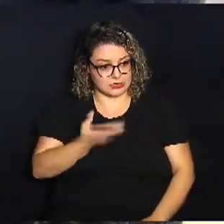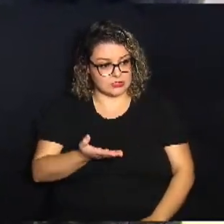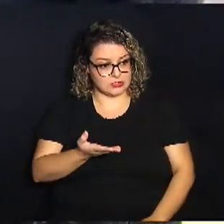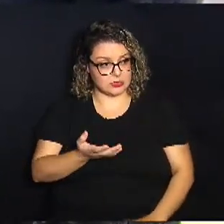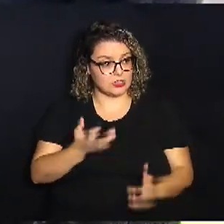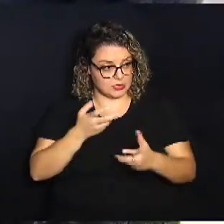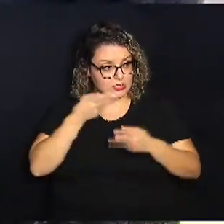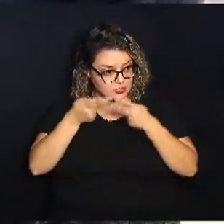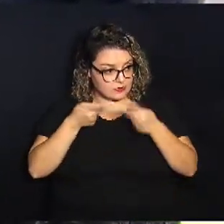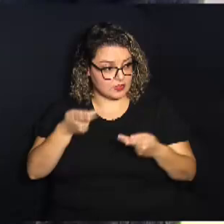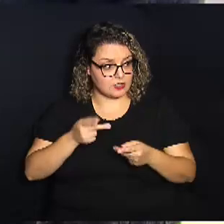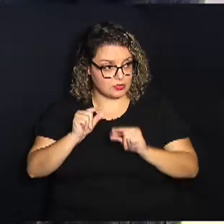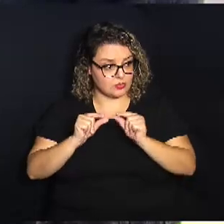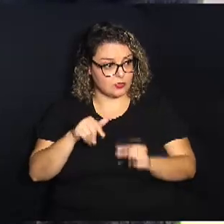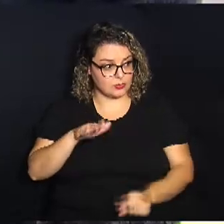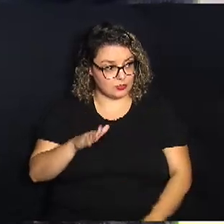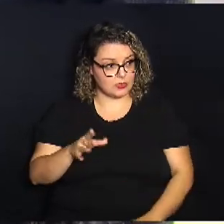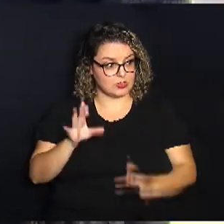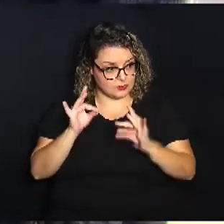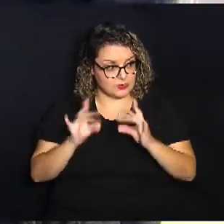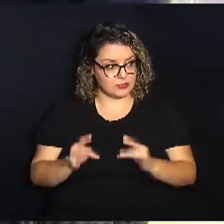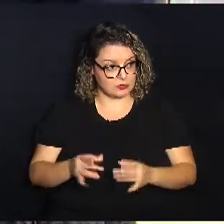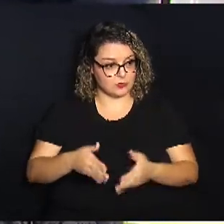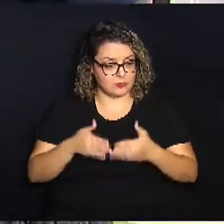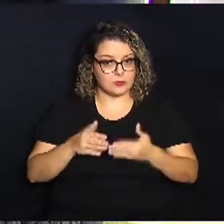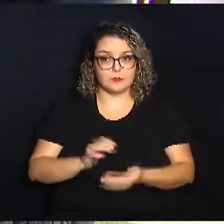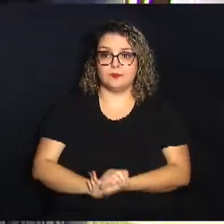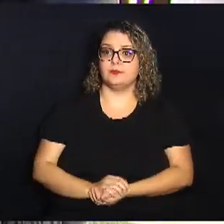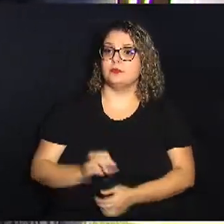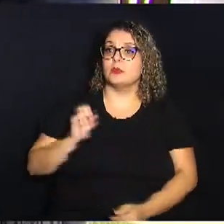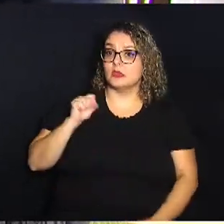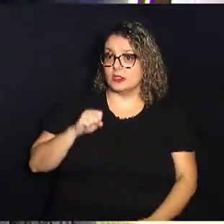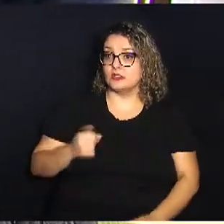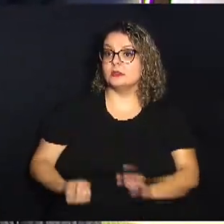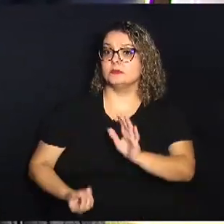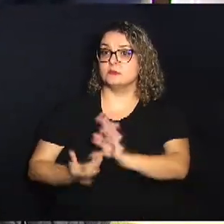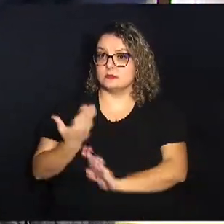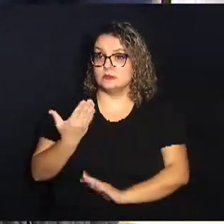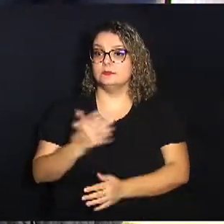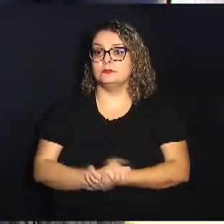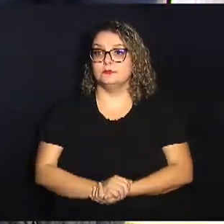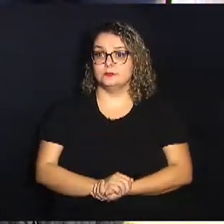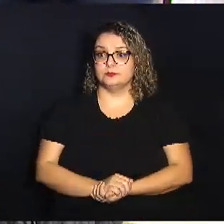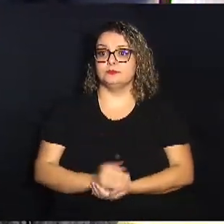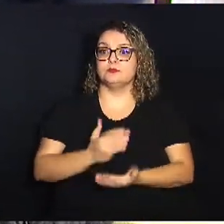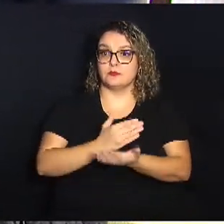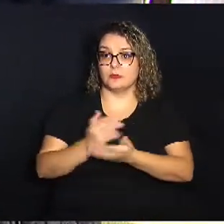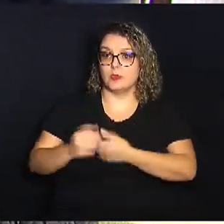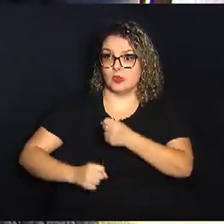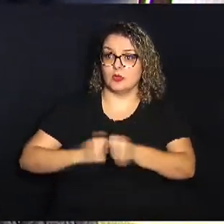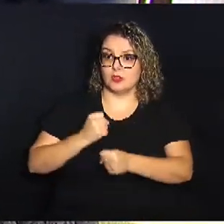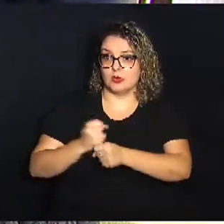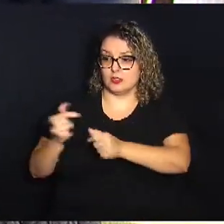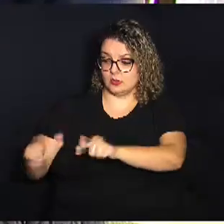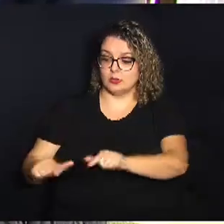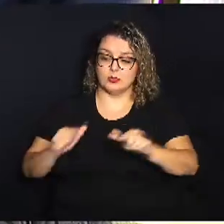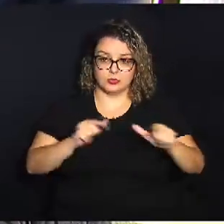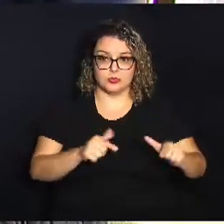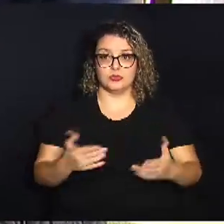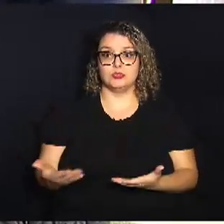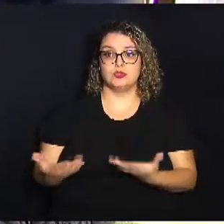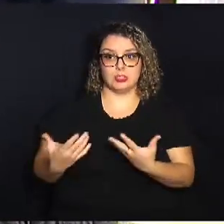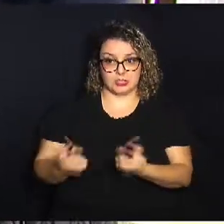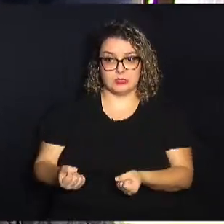Gostaria que você falasse um pouco mais sobre isso, por favor. Sim, a gente criou desde o começo desse ano esses pontos de recebimento de